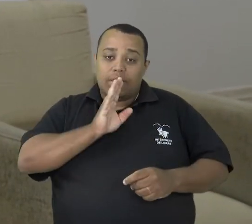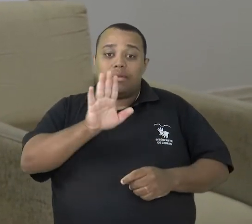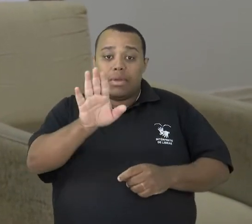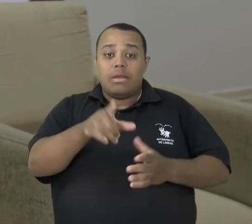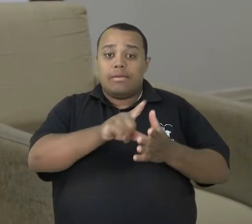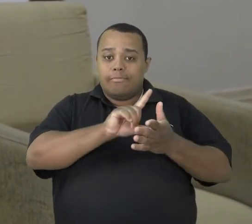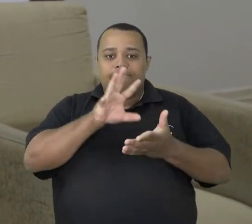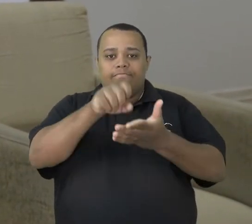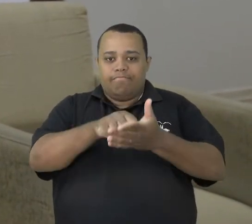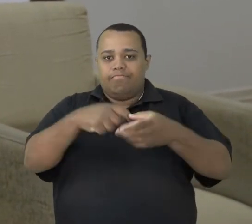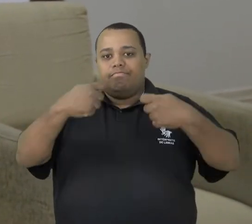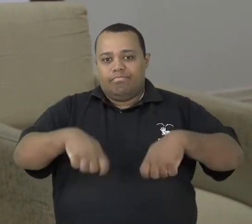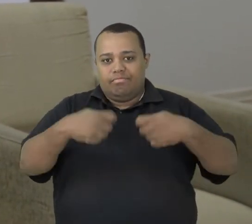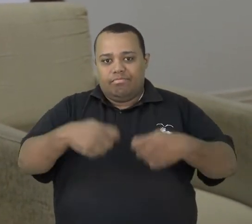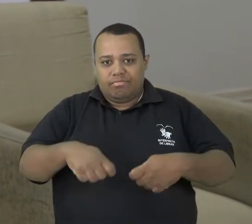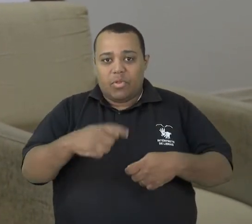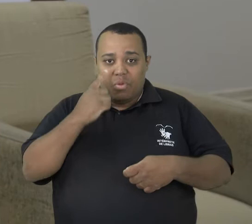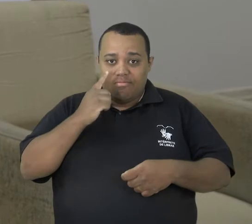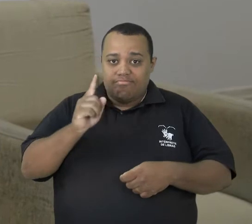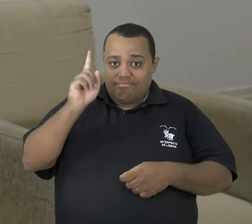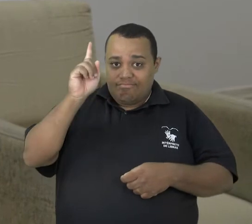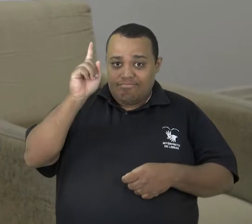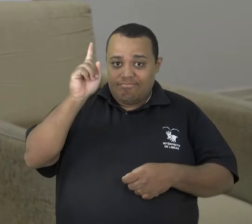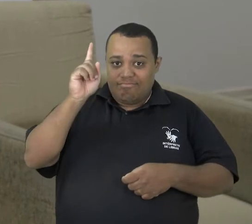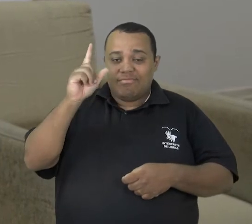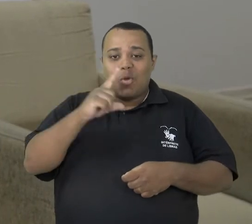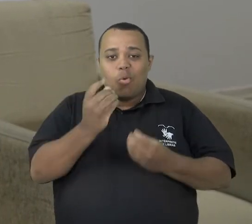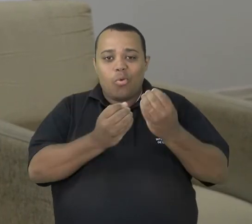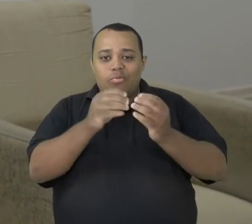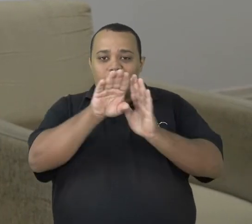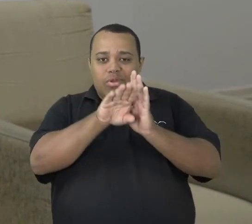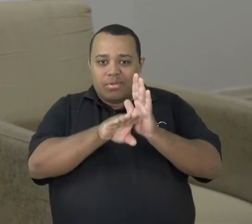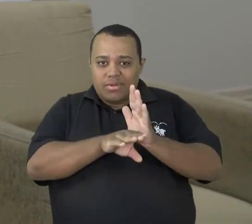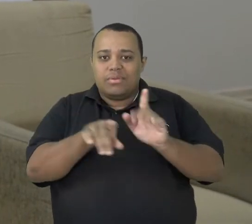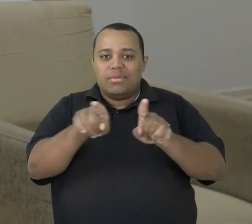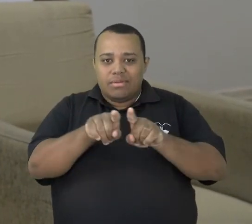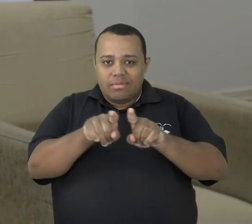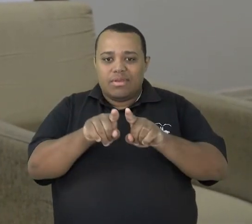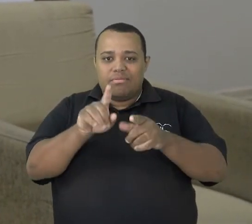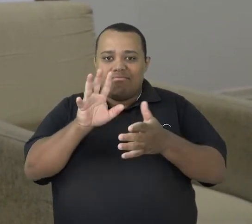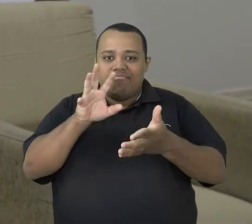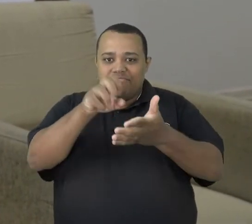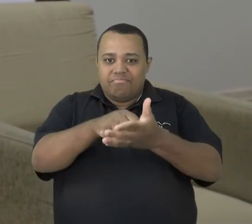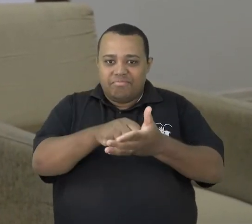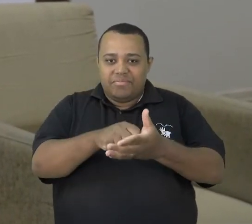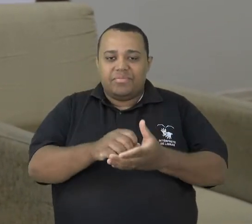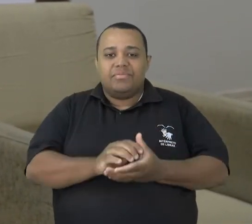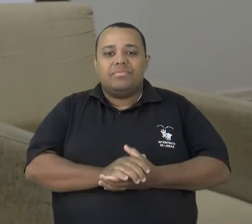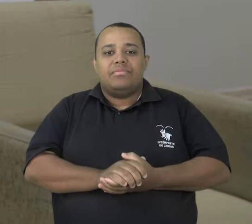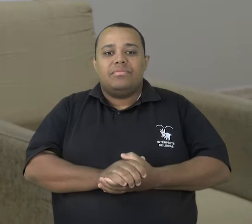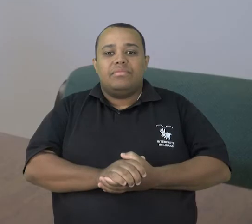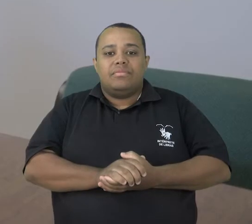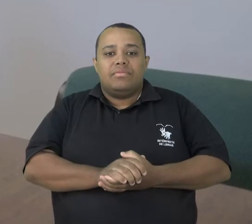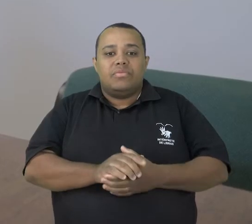para participar é necessário fazer inscrição. Confira a programação completa e o link para se inscrever no site do evento ou pelo Facebook.